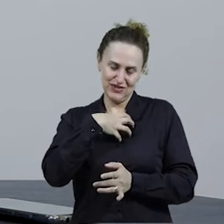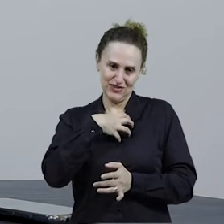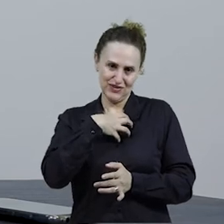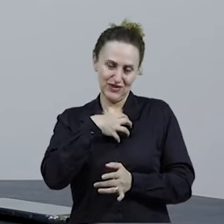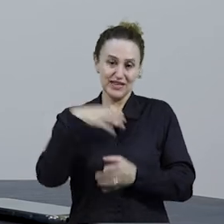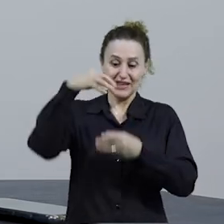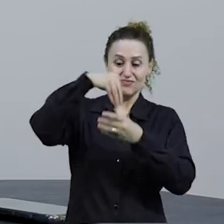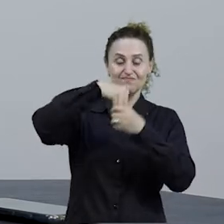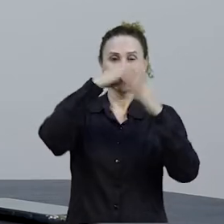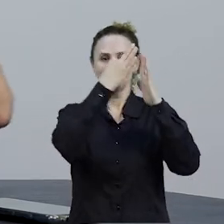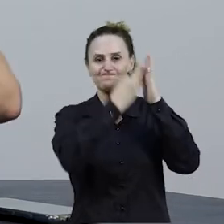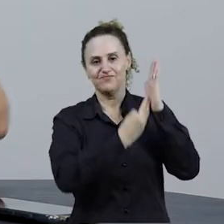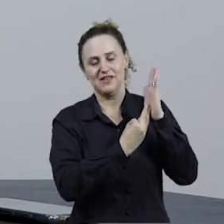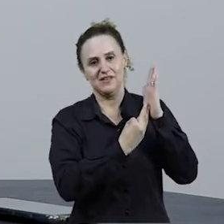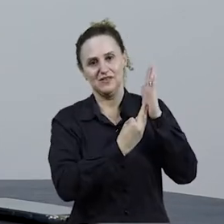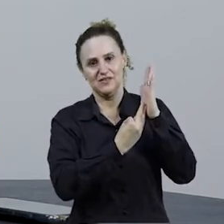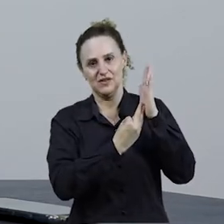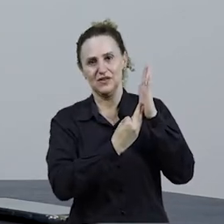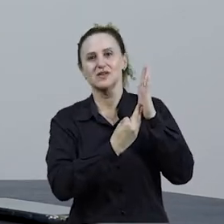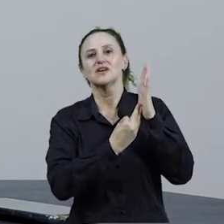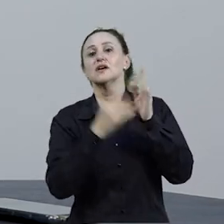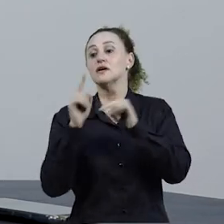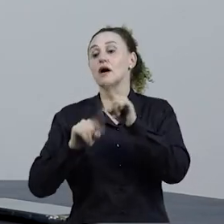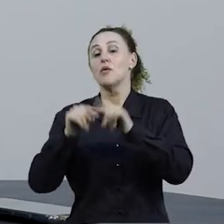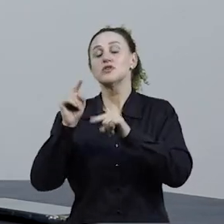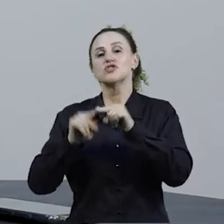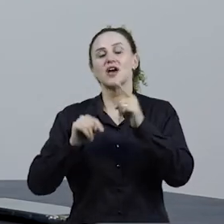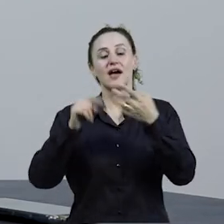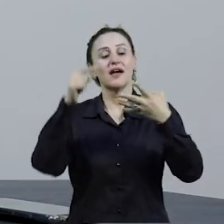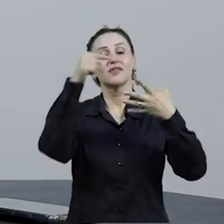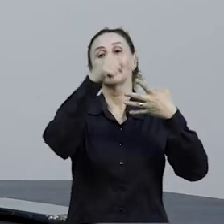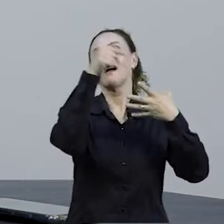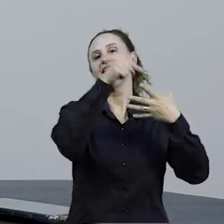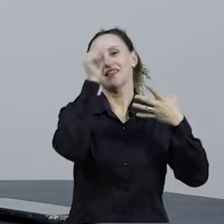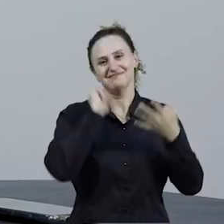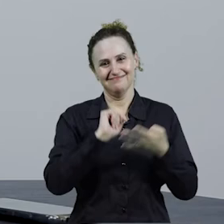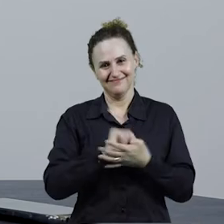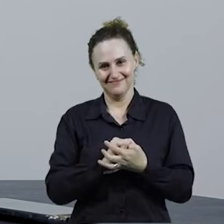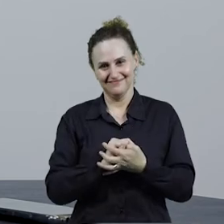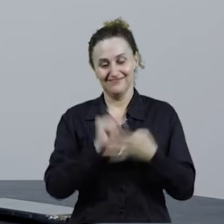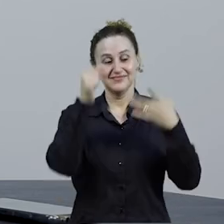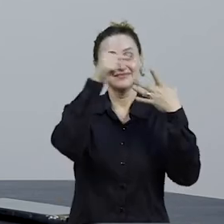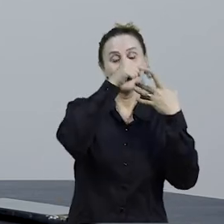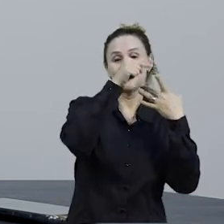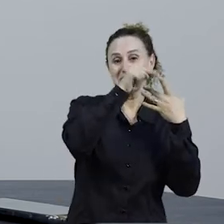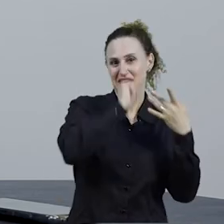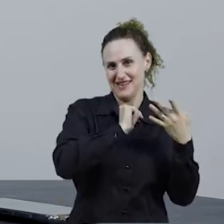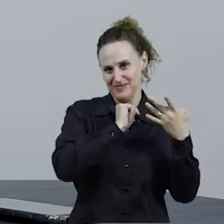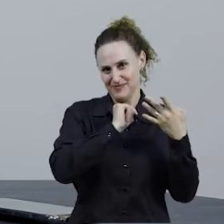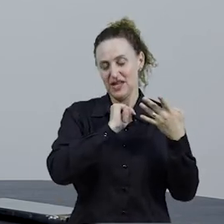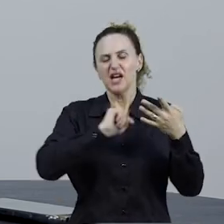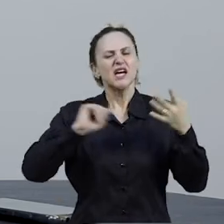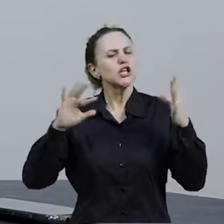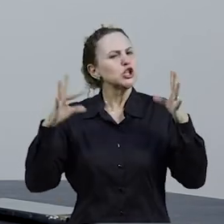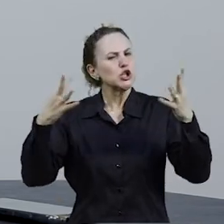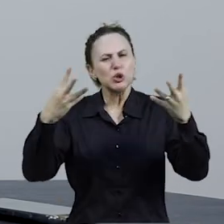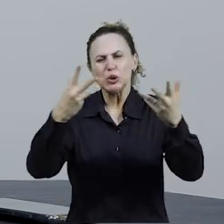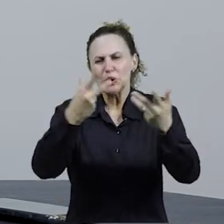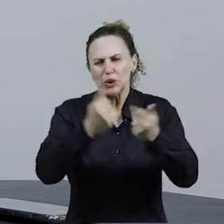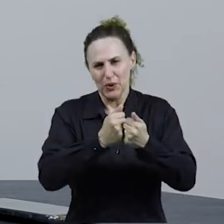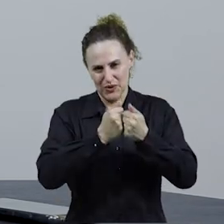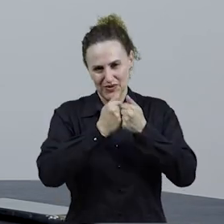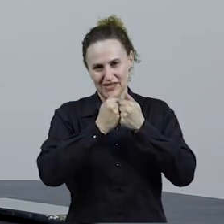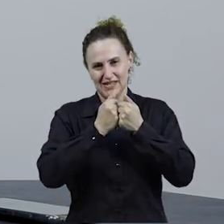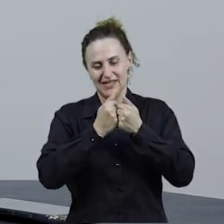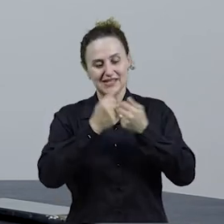no texto, que é o nosso objeto, que está lá na primeira unidade. Vocês vão verificar, então, que todas as unidades, elas vão sendo, se